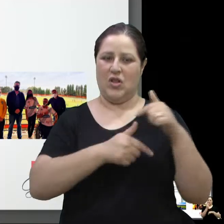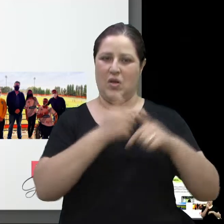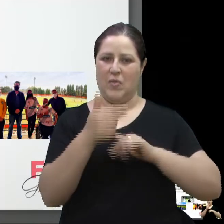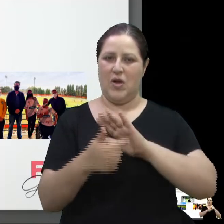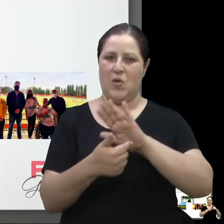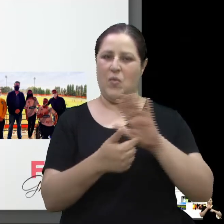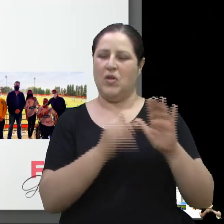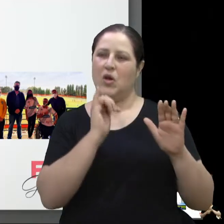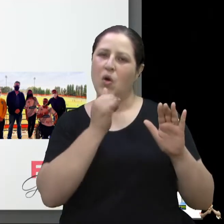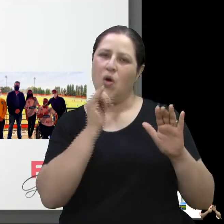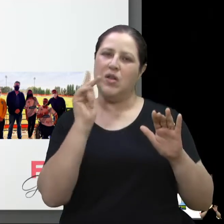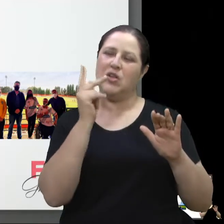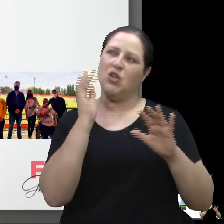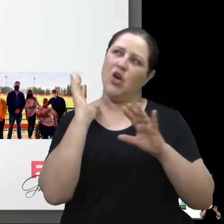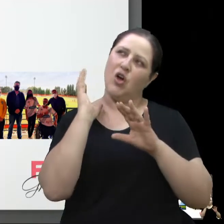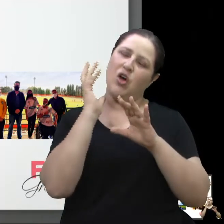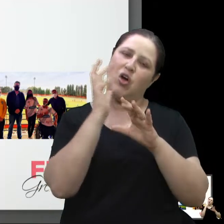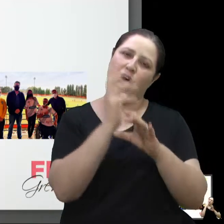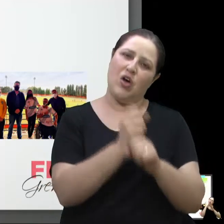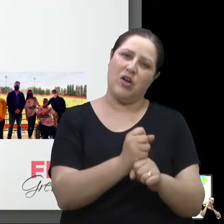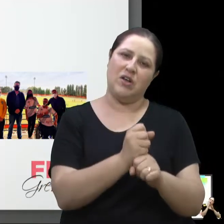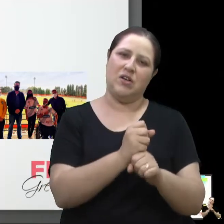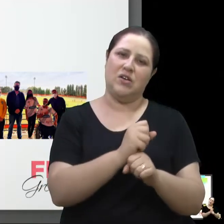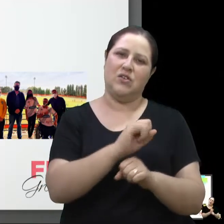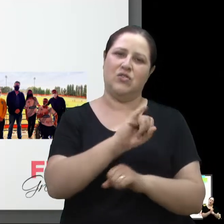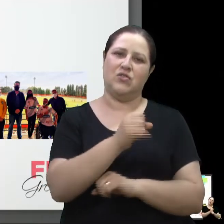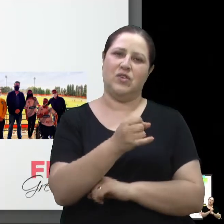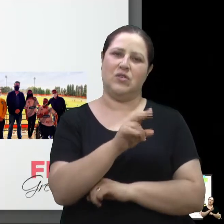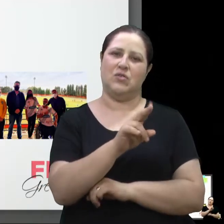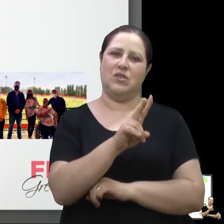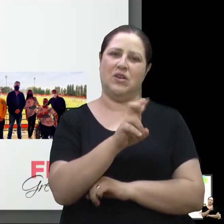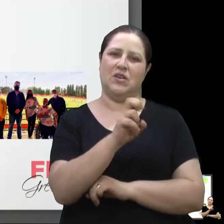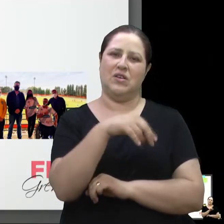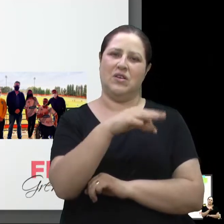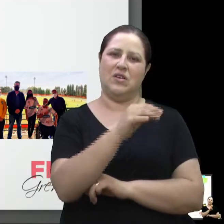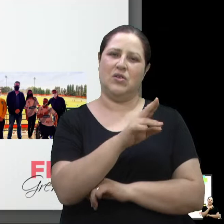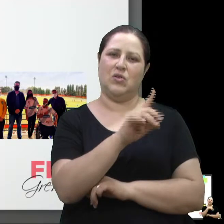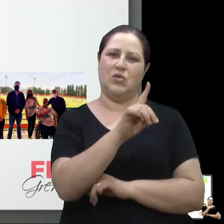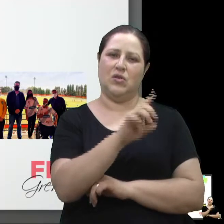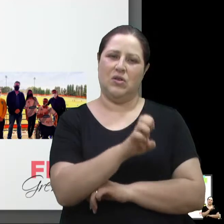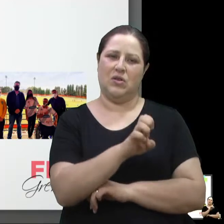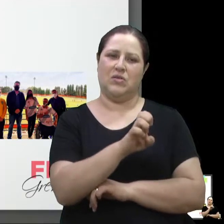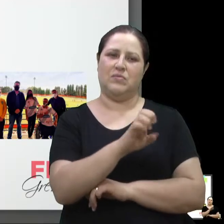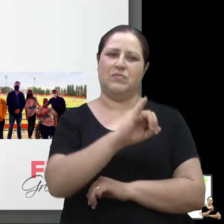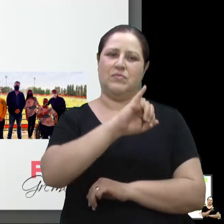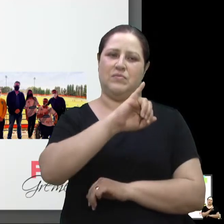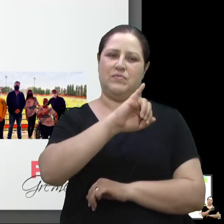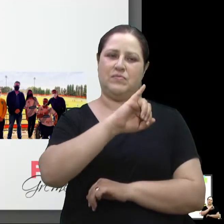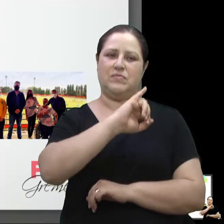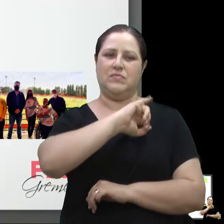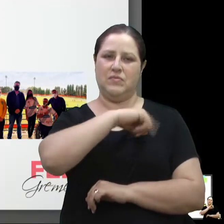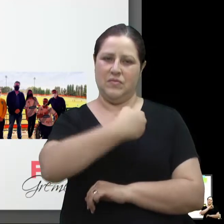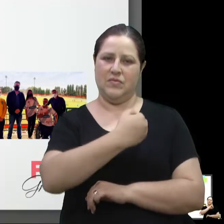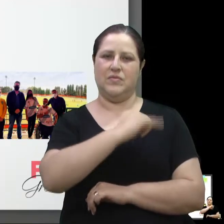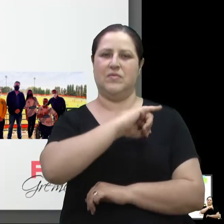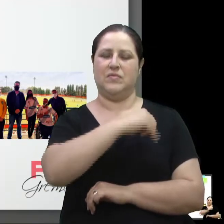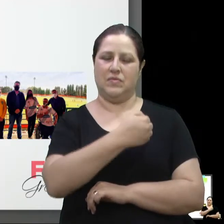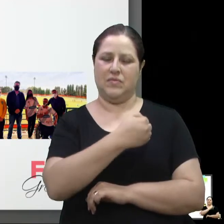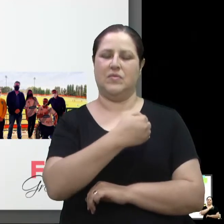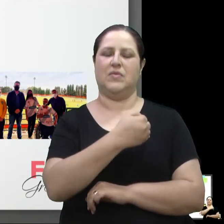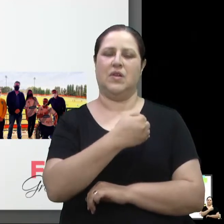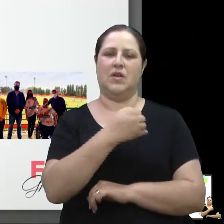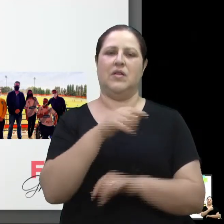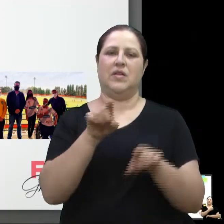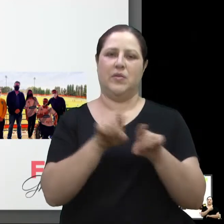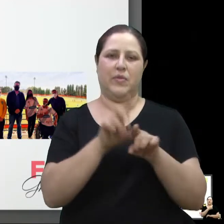faz esse trabalho. Assistiram também ao jogo do Juventude contra o América Mineiro, era o retorno do público ao estádio Alfredo Jacone naquele final de